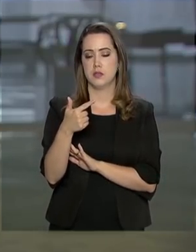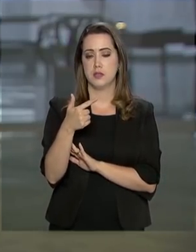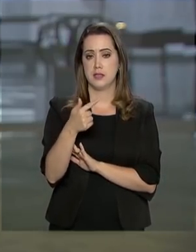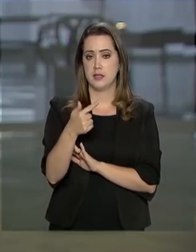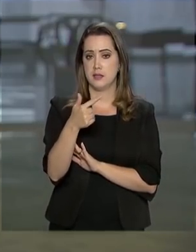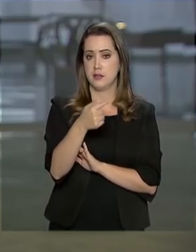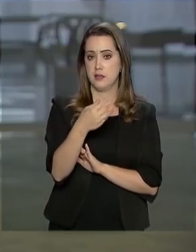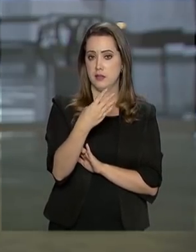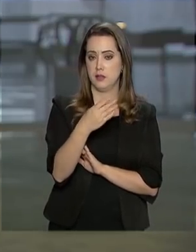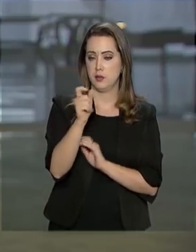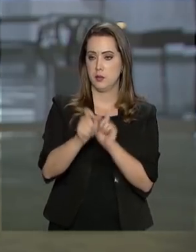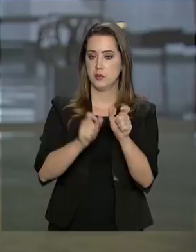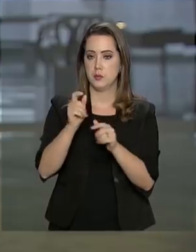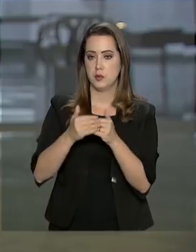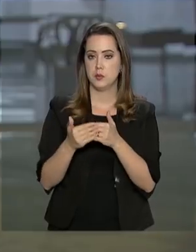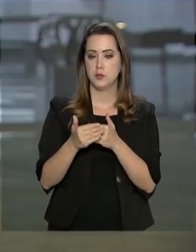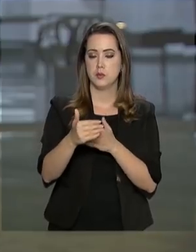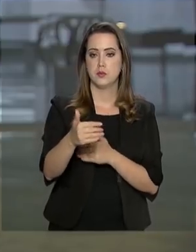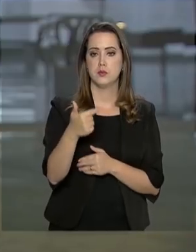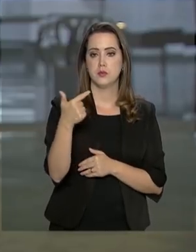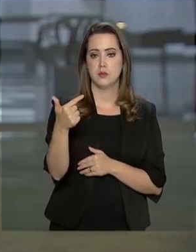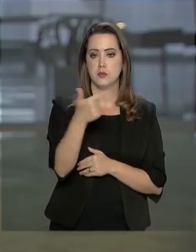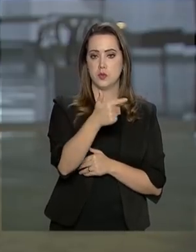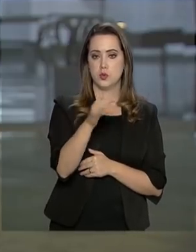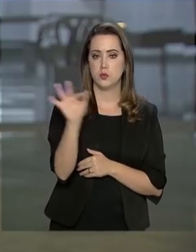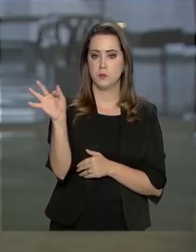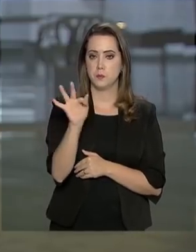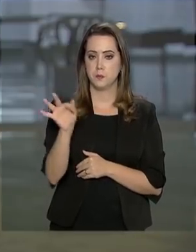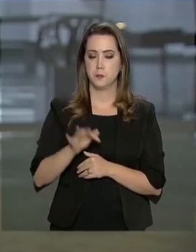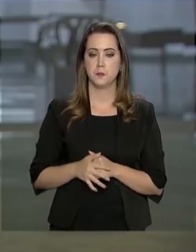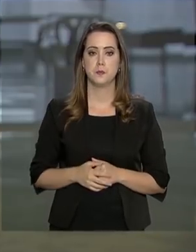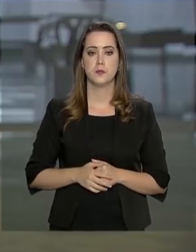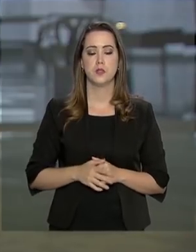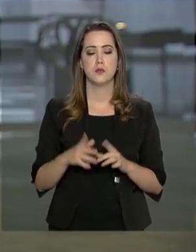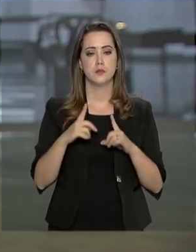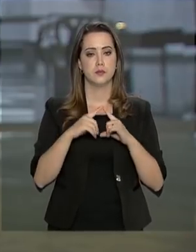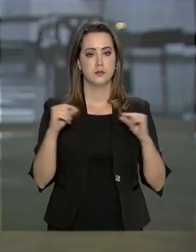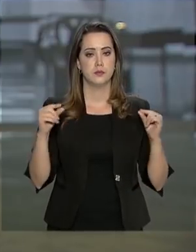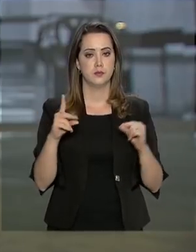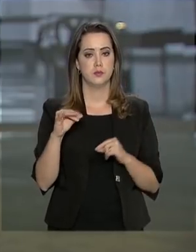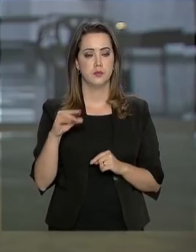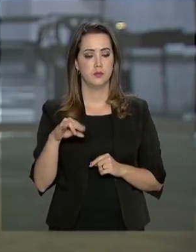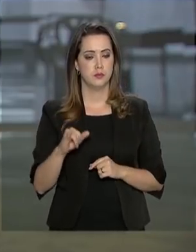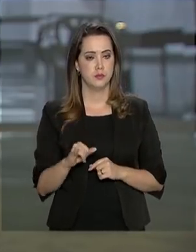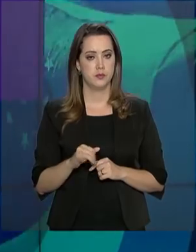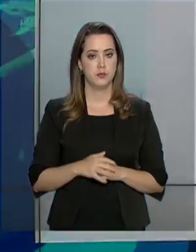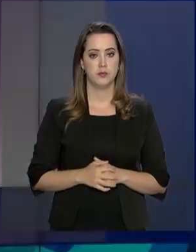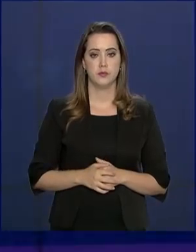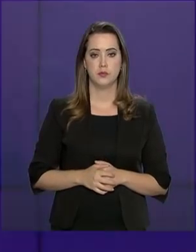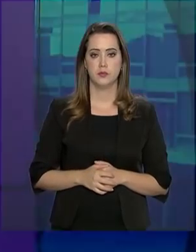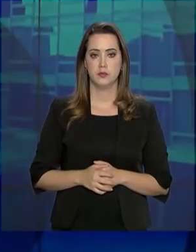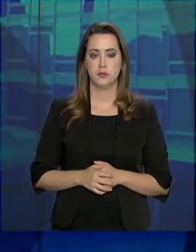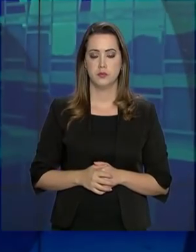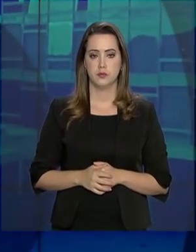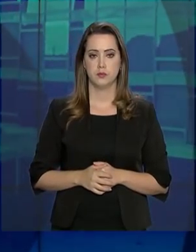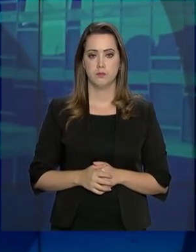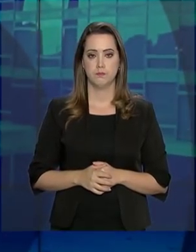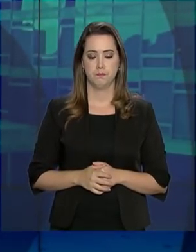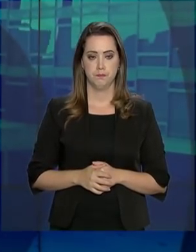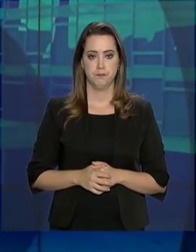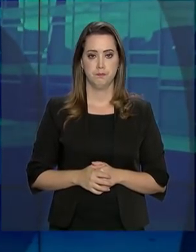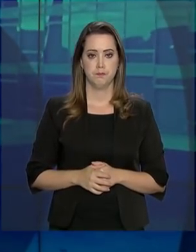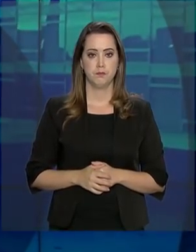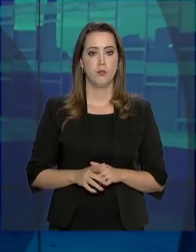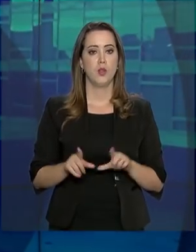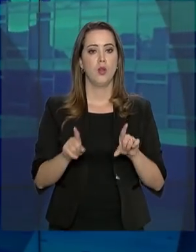pessoas a partir do dia 22 de fevereiro. De Brasília, Daniele Popov. E o Instituto